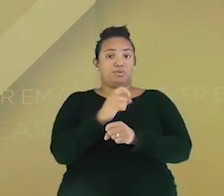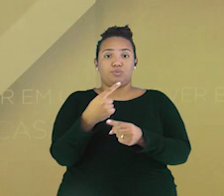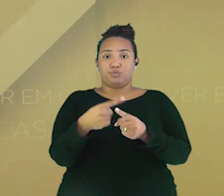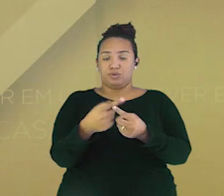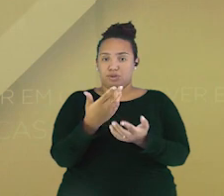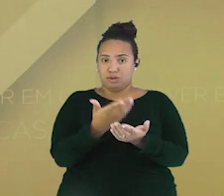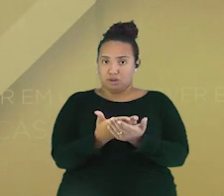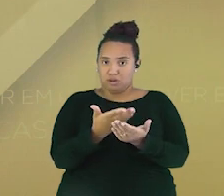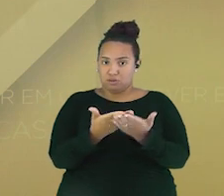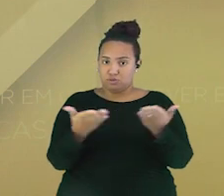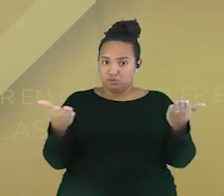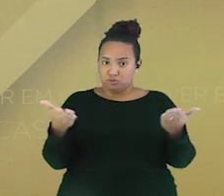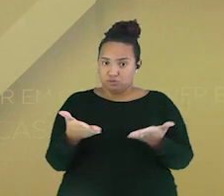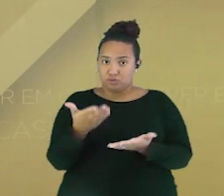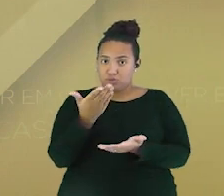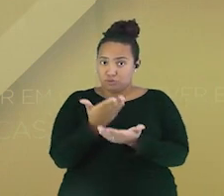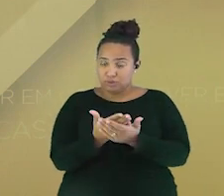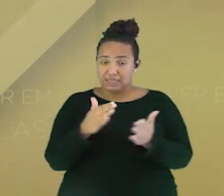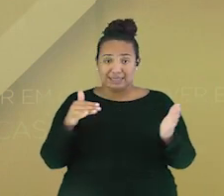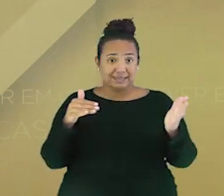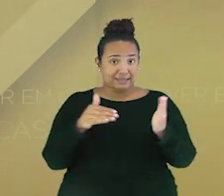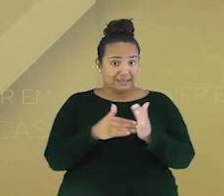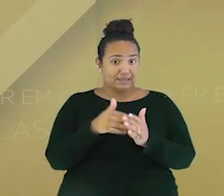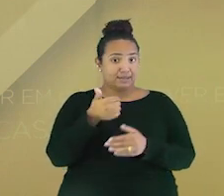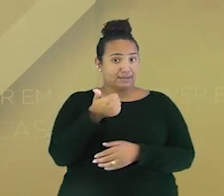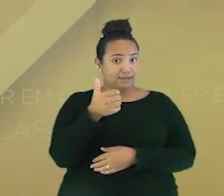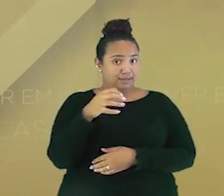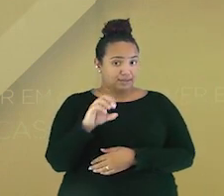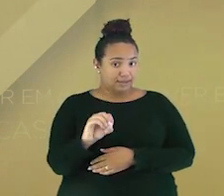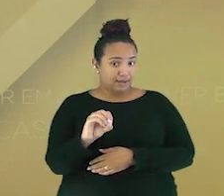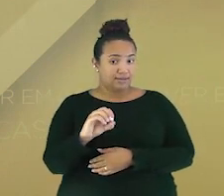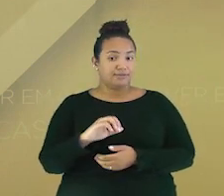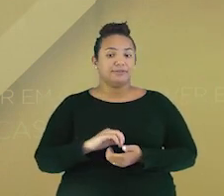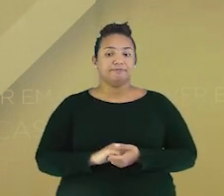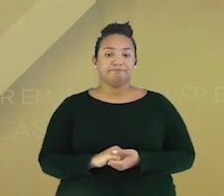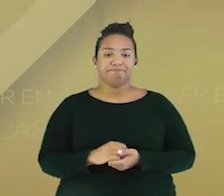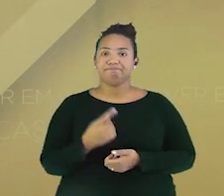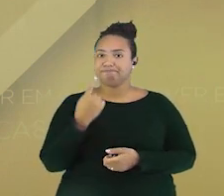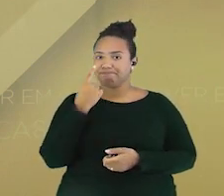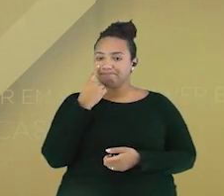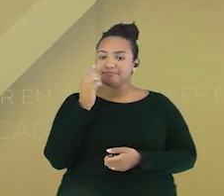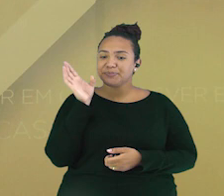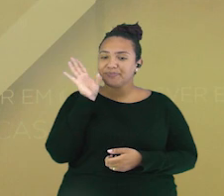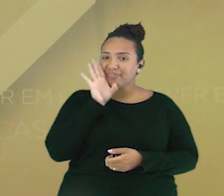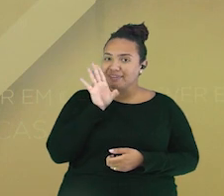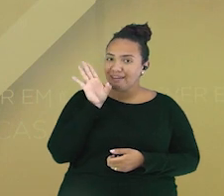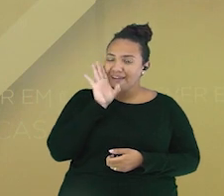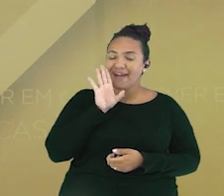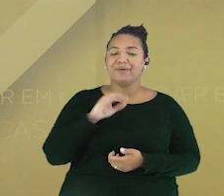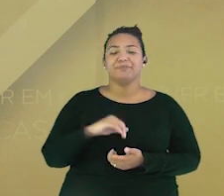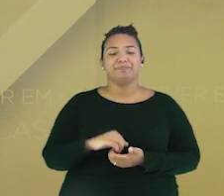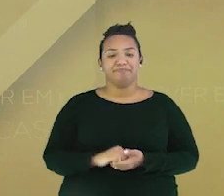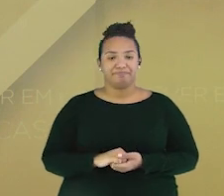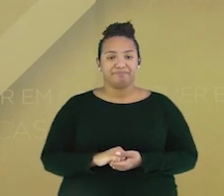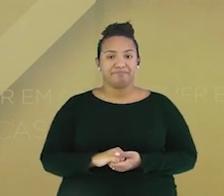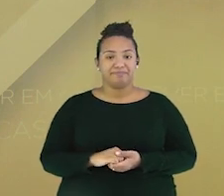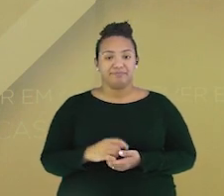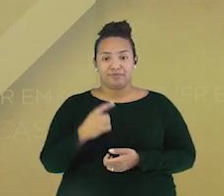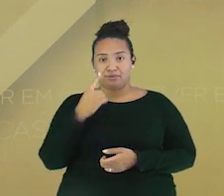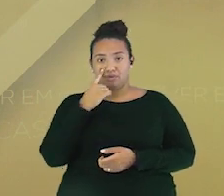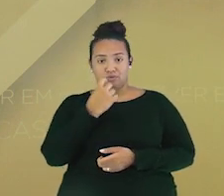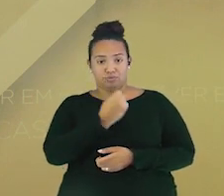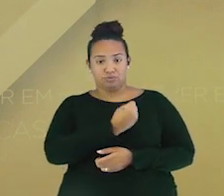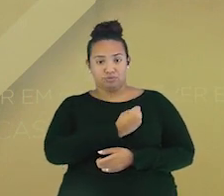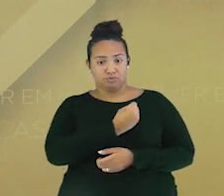nós só estamos estudando até o número 10. Viram só que legal? Essa escadinha com o número subindo,